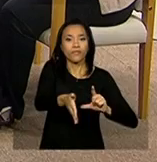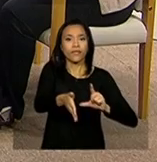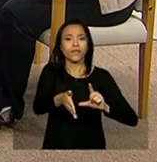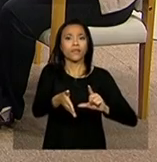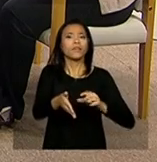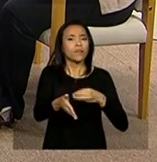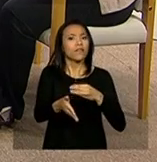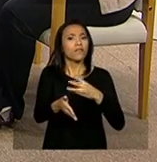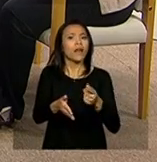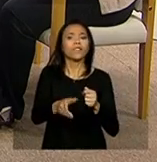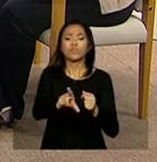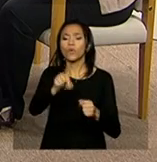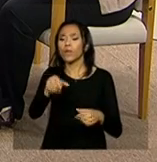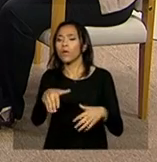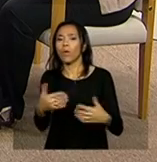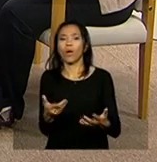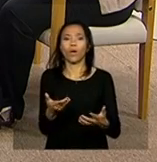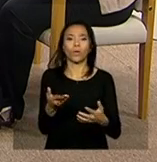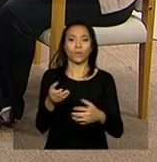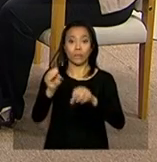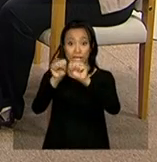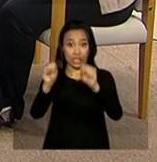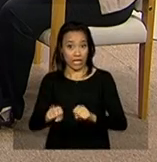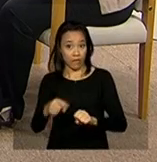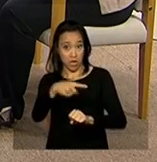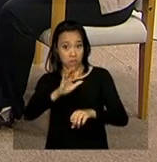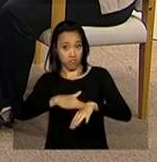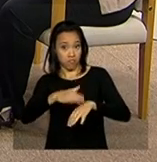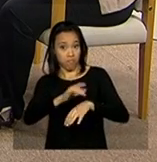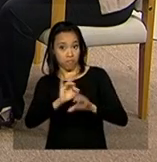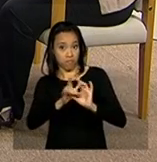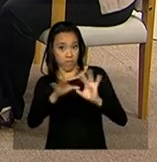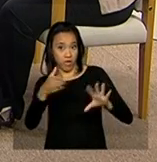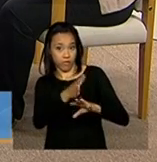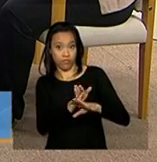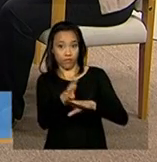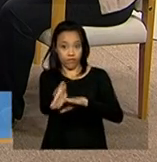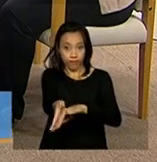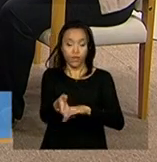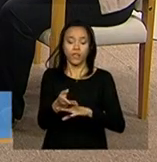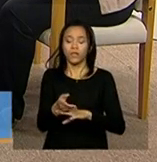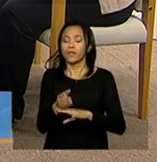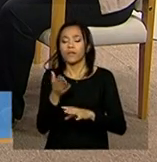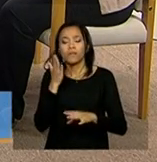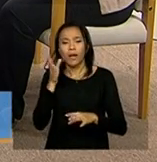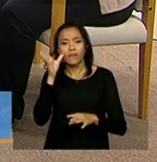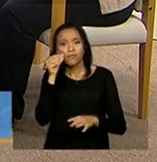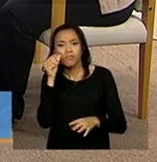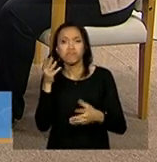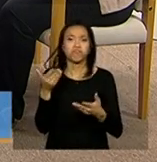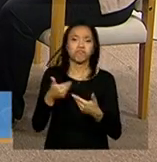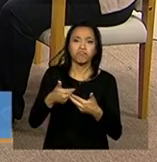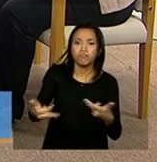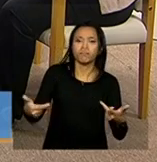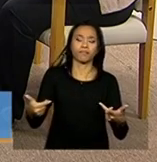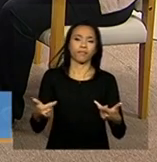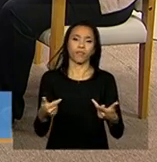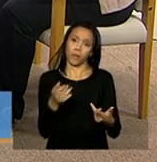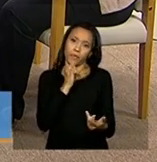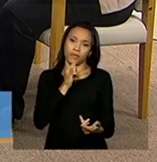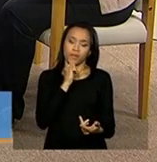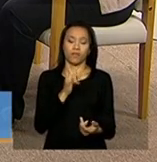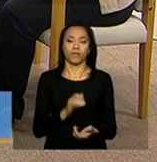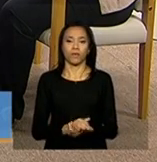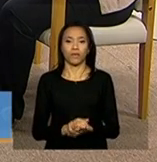e escolher qual sistema ele vai conceder esse perfil. Perfil de consulta, perfil de edição, ele vai poder, por exemplo,